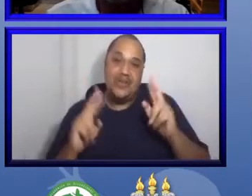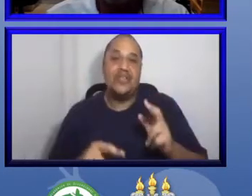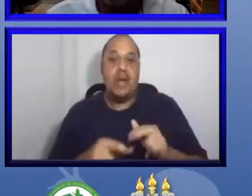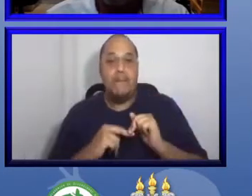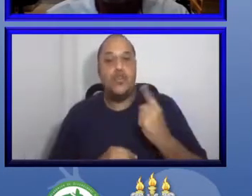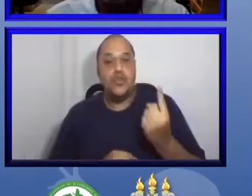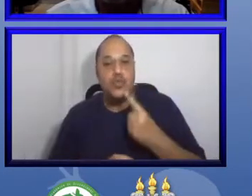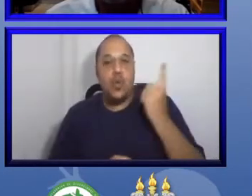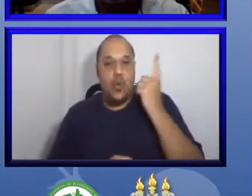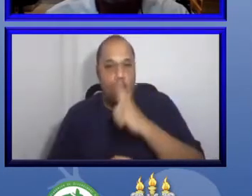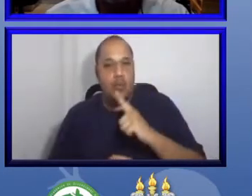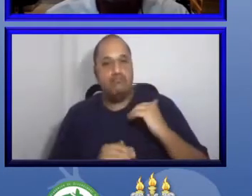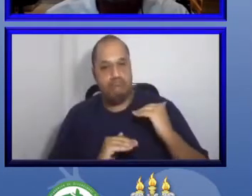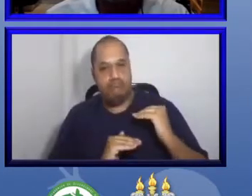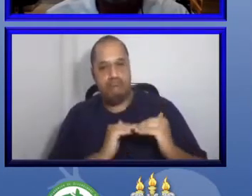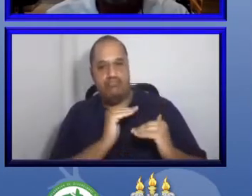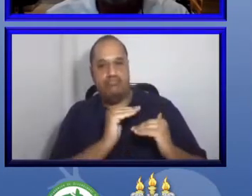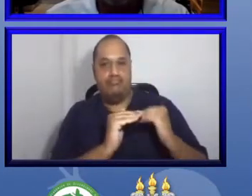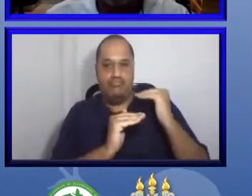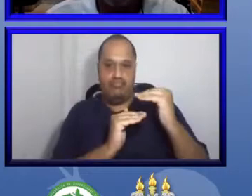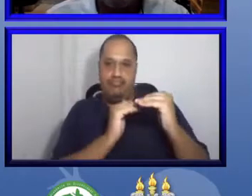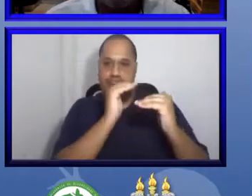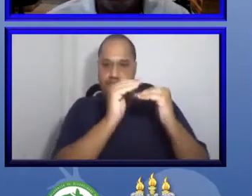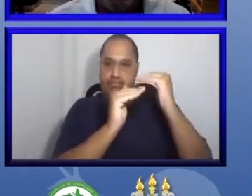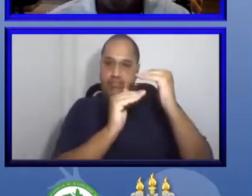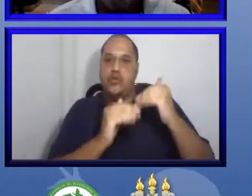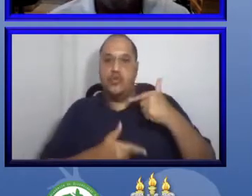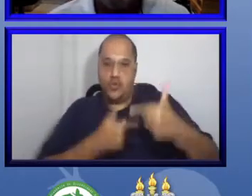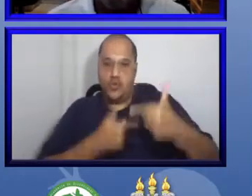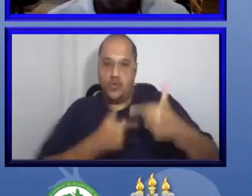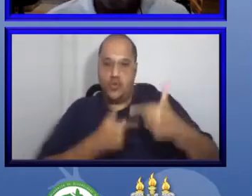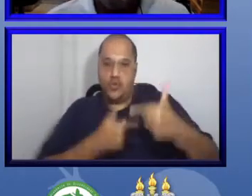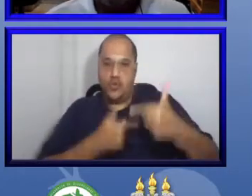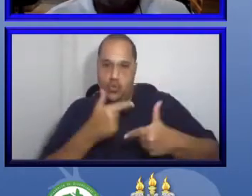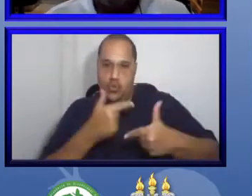a gente avançar com o programa refauna.